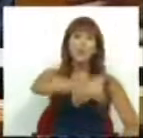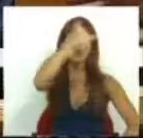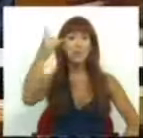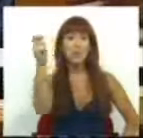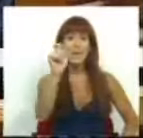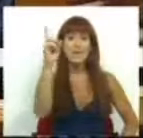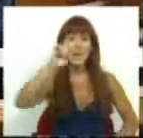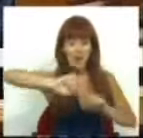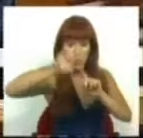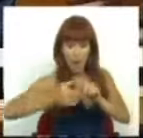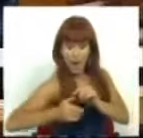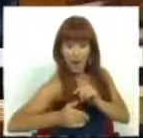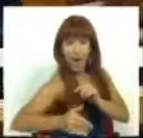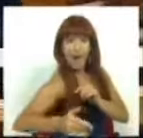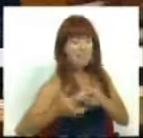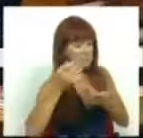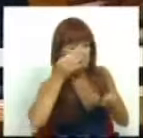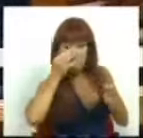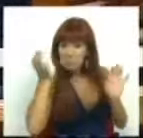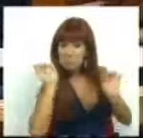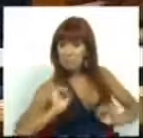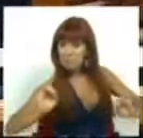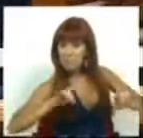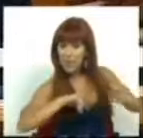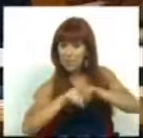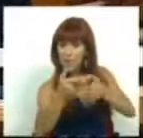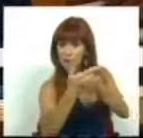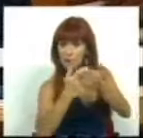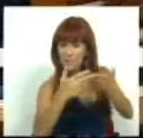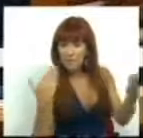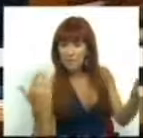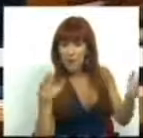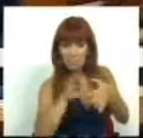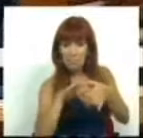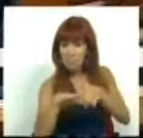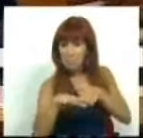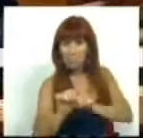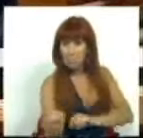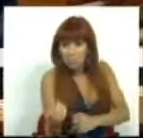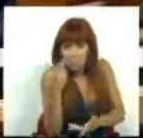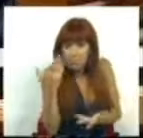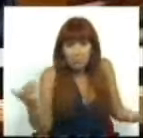segundo semestre deste ano, nada se vê em matéria de política económica para esta conjuntura.